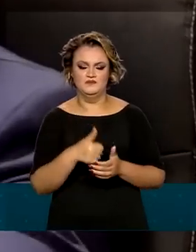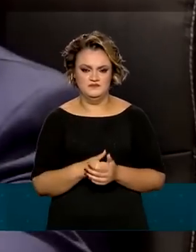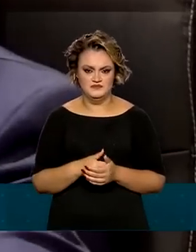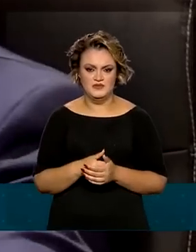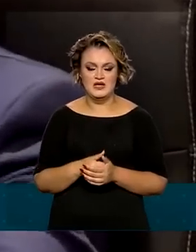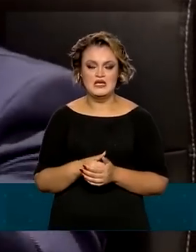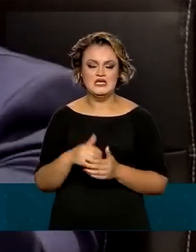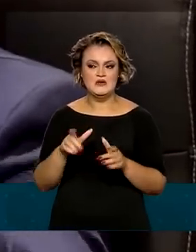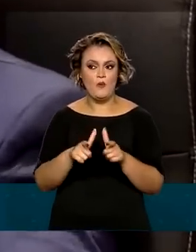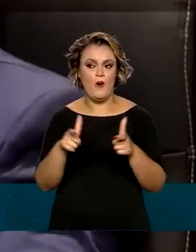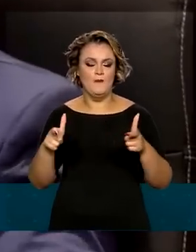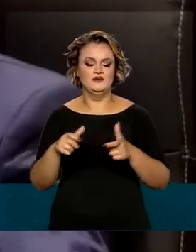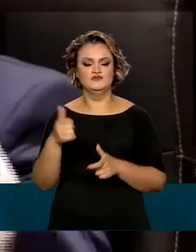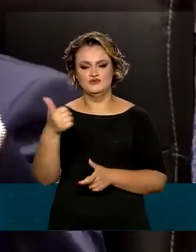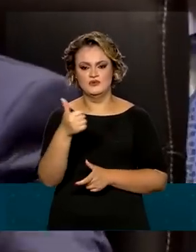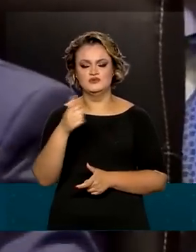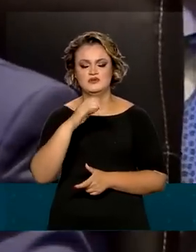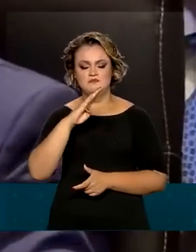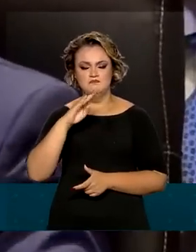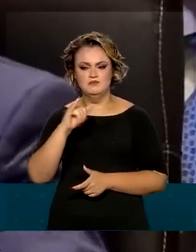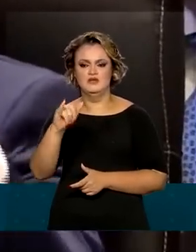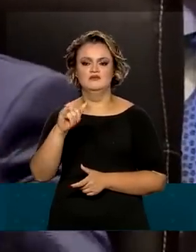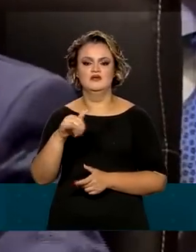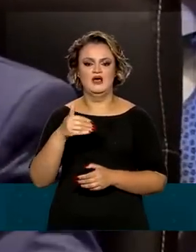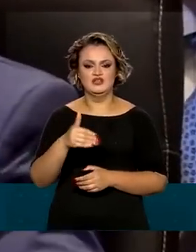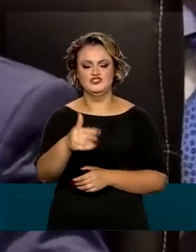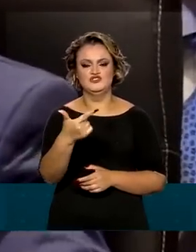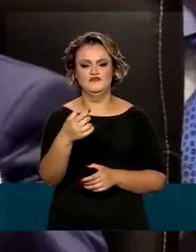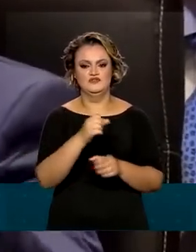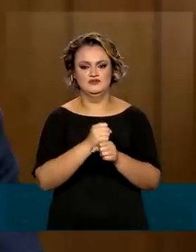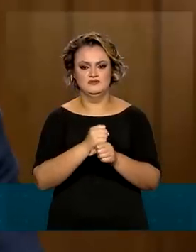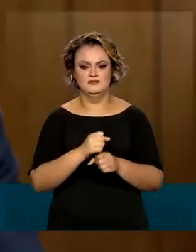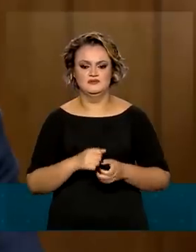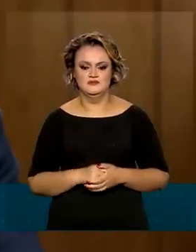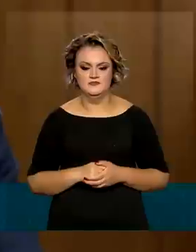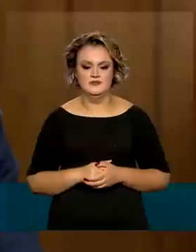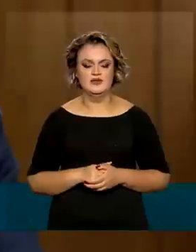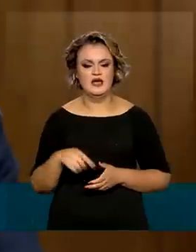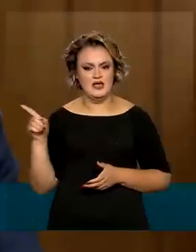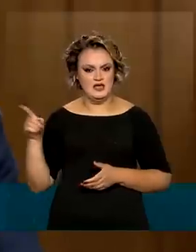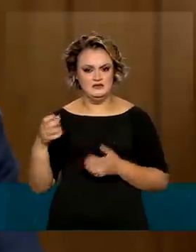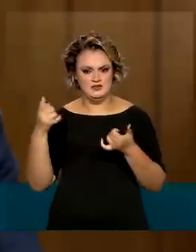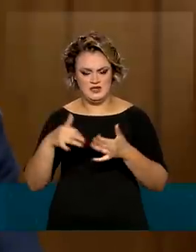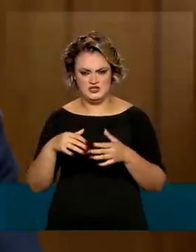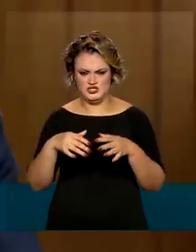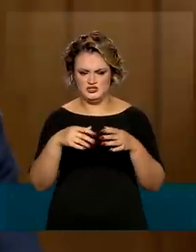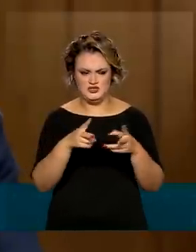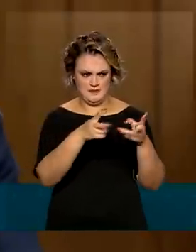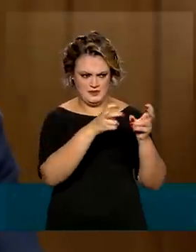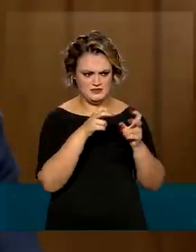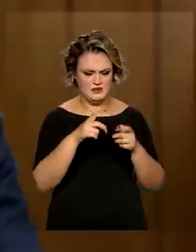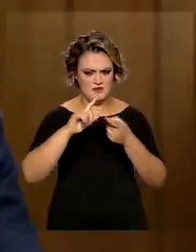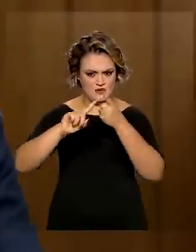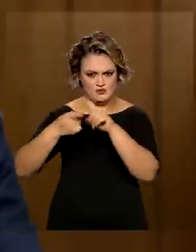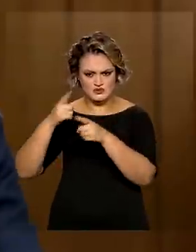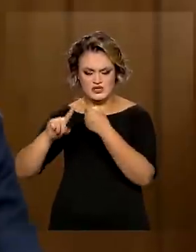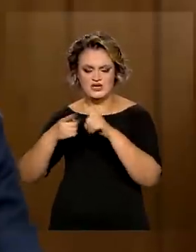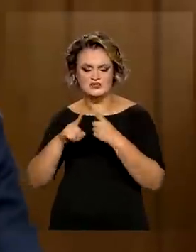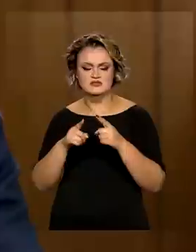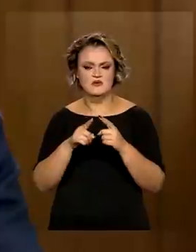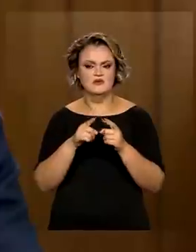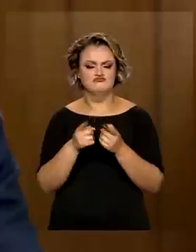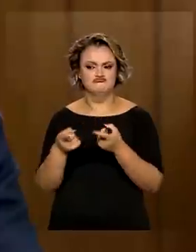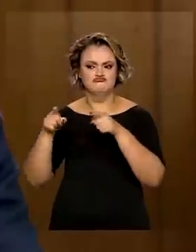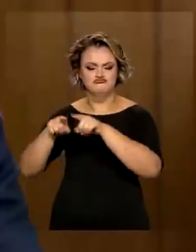expansão de 11 bilhões de reais nos próximos 20 anos. Temos conferido prioridade às negociações com grandes